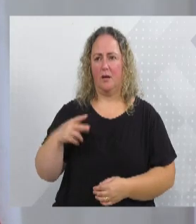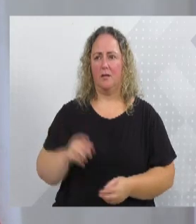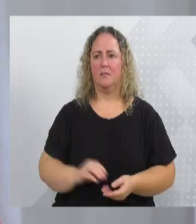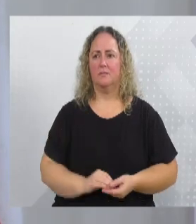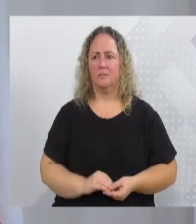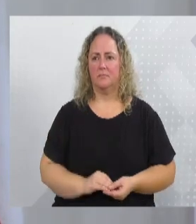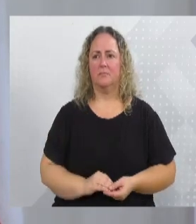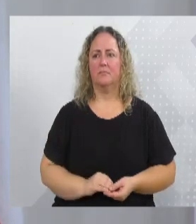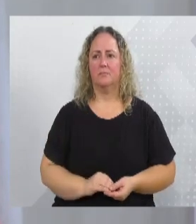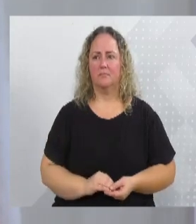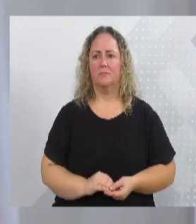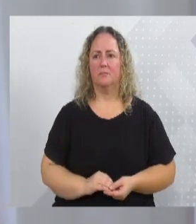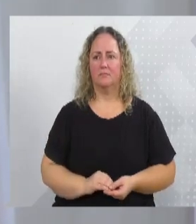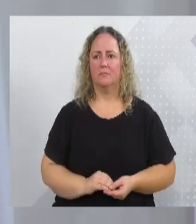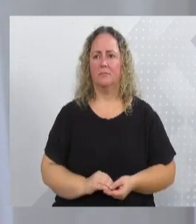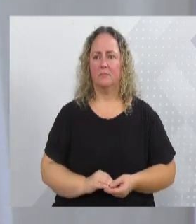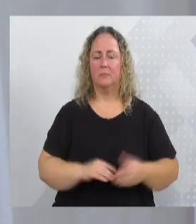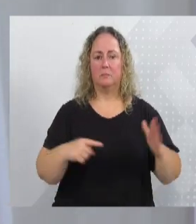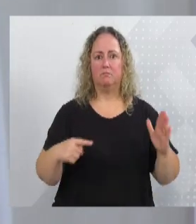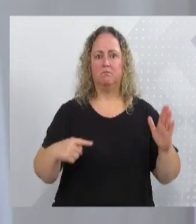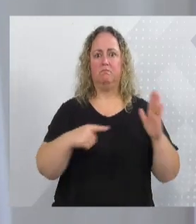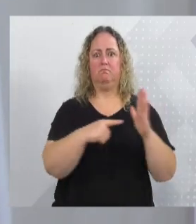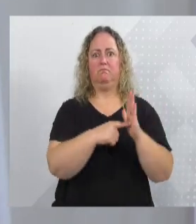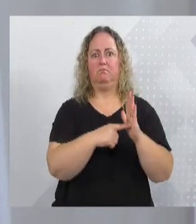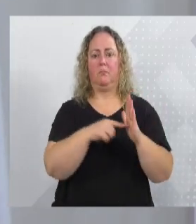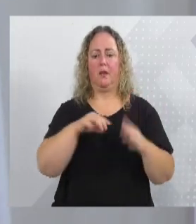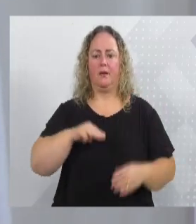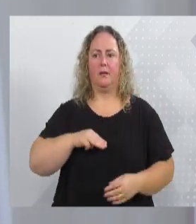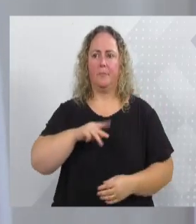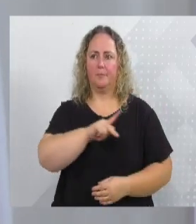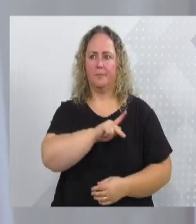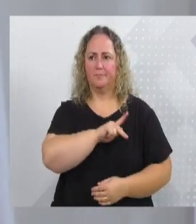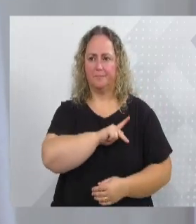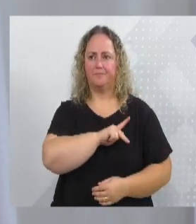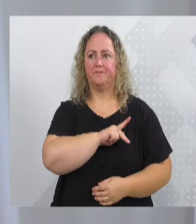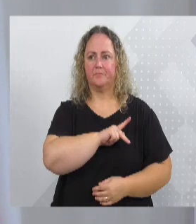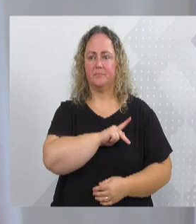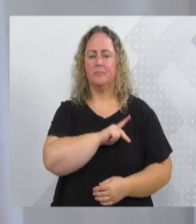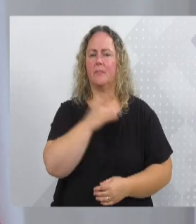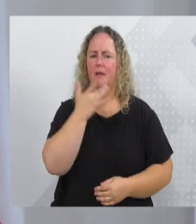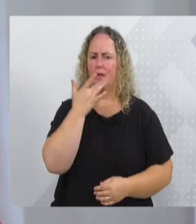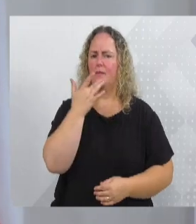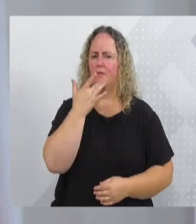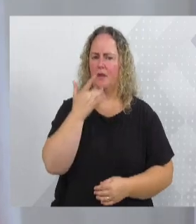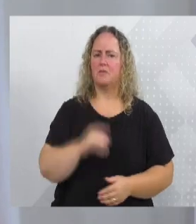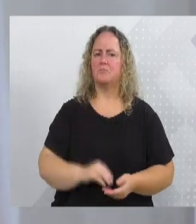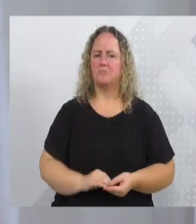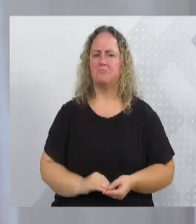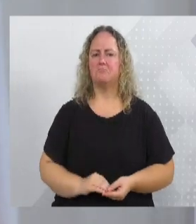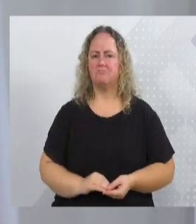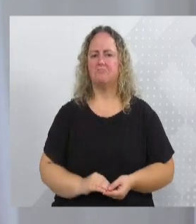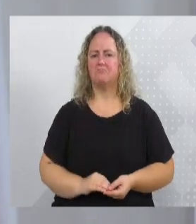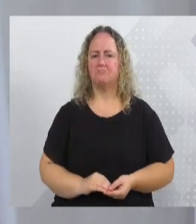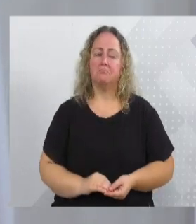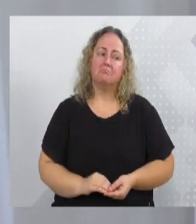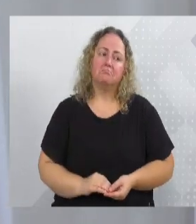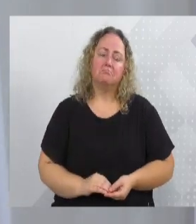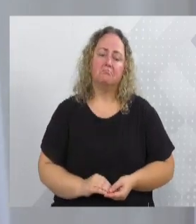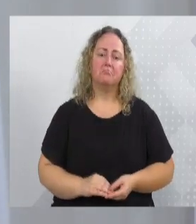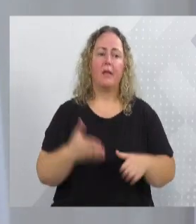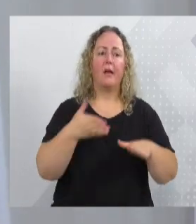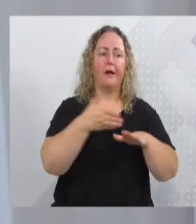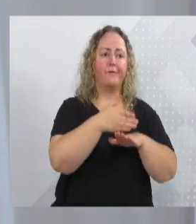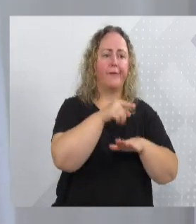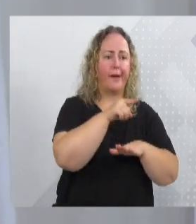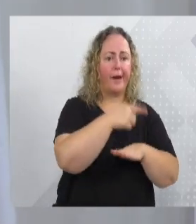Enquanto me denunciavam no Ministério Público, era fácil. A gente vai lá, prova que não